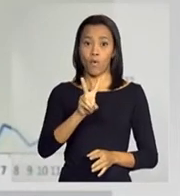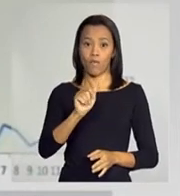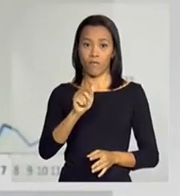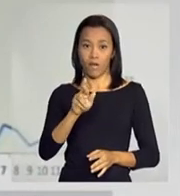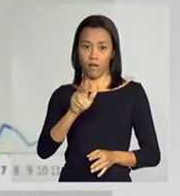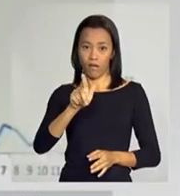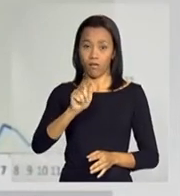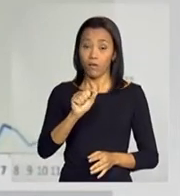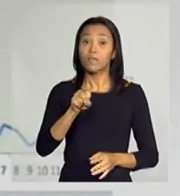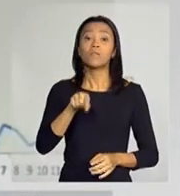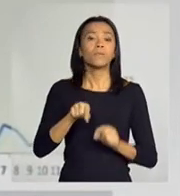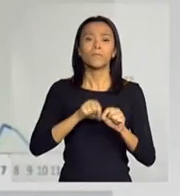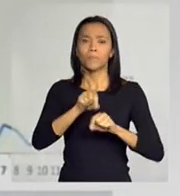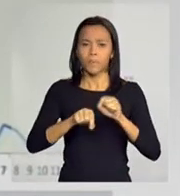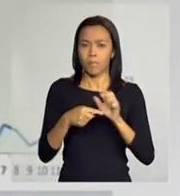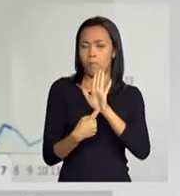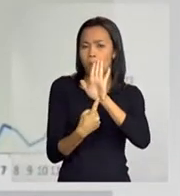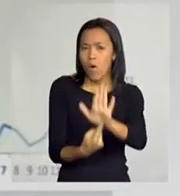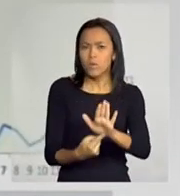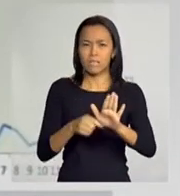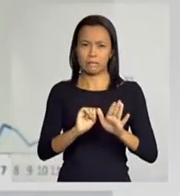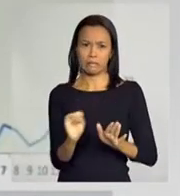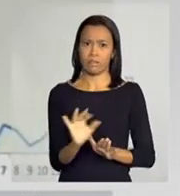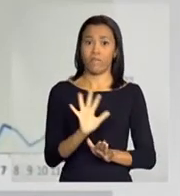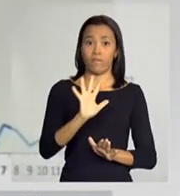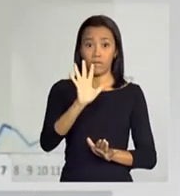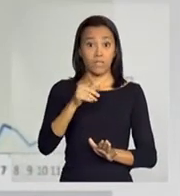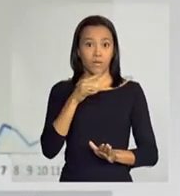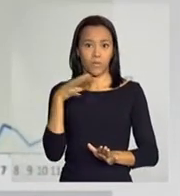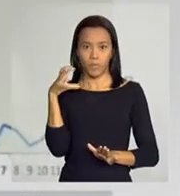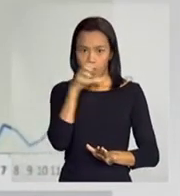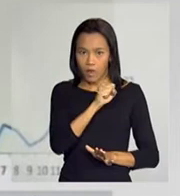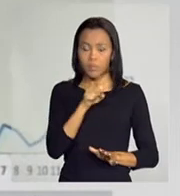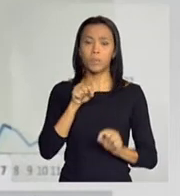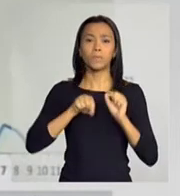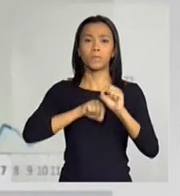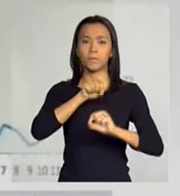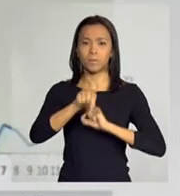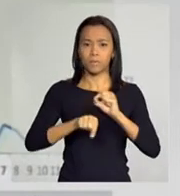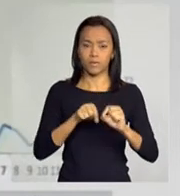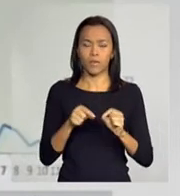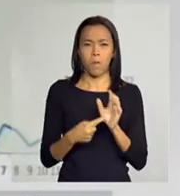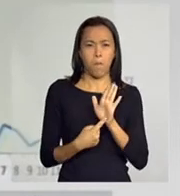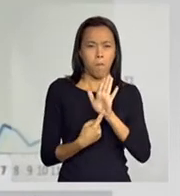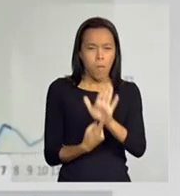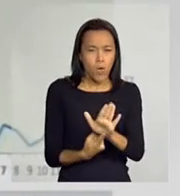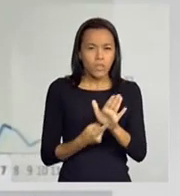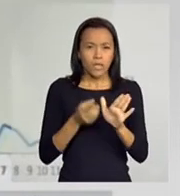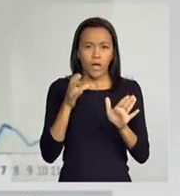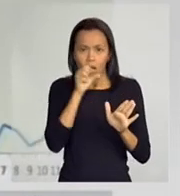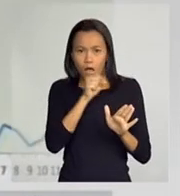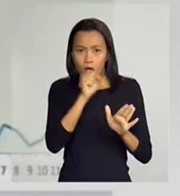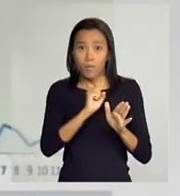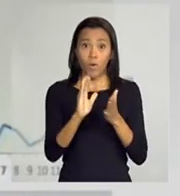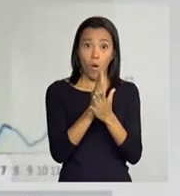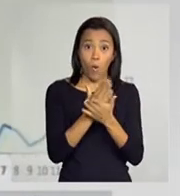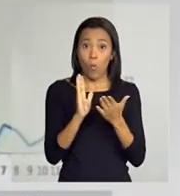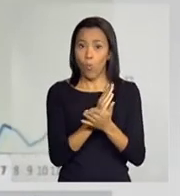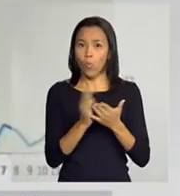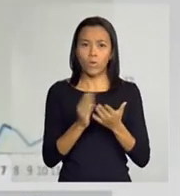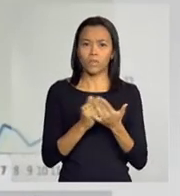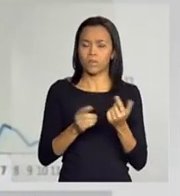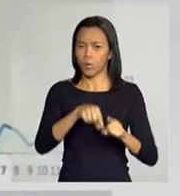de inflação, que mostra que ele tem uma rapidez maior, esse indicador consegue captar mais rapidamente alguns movimentos,